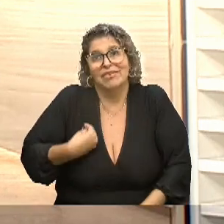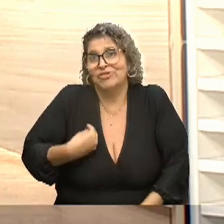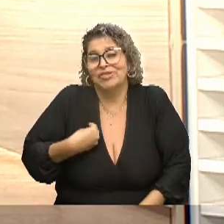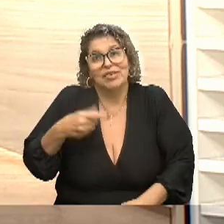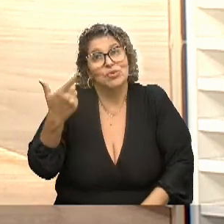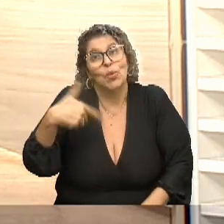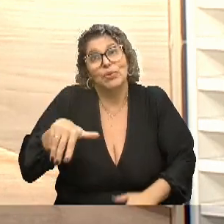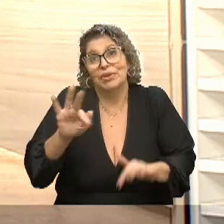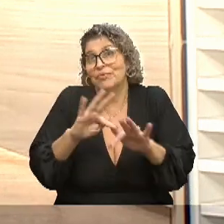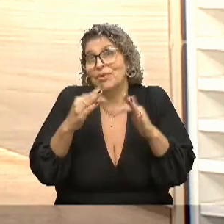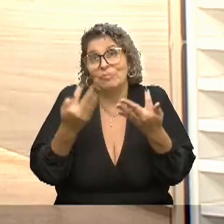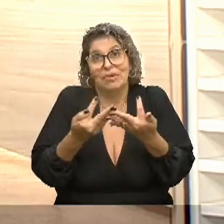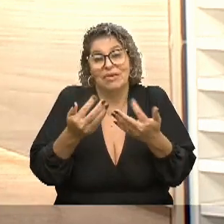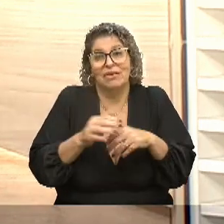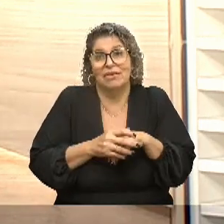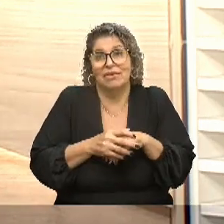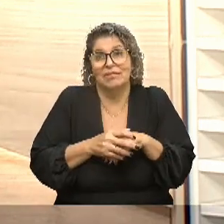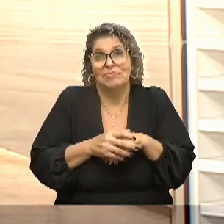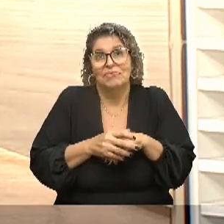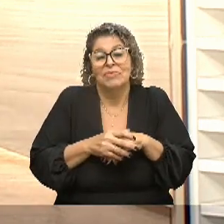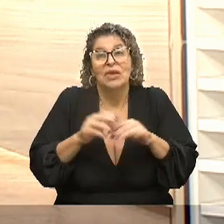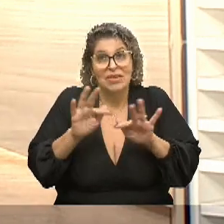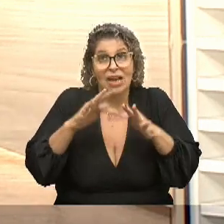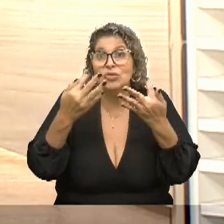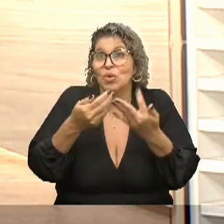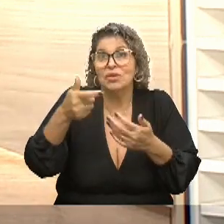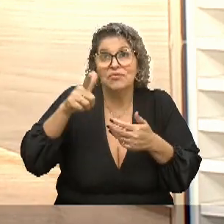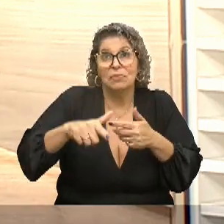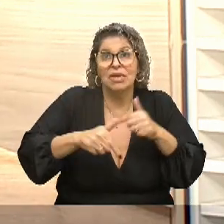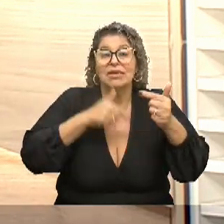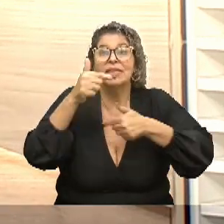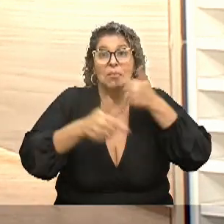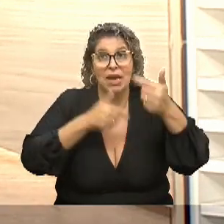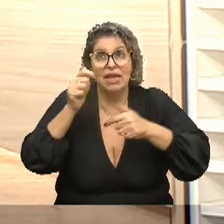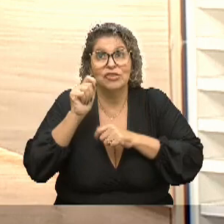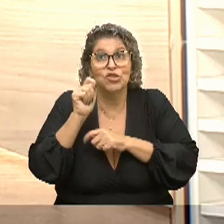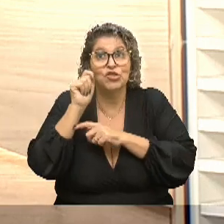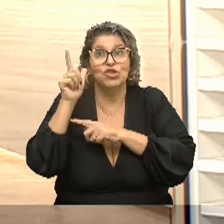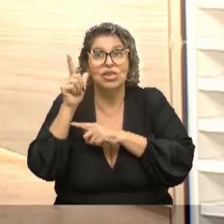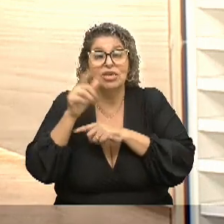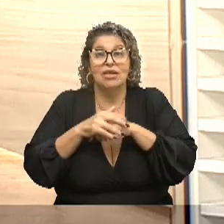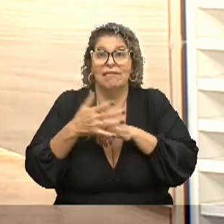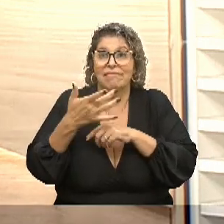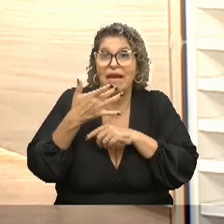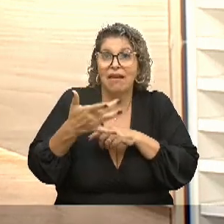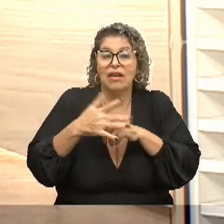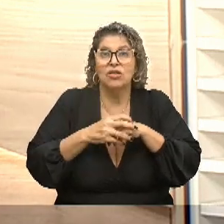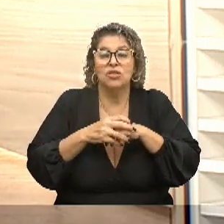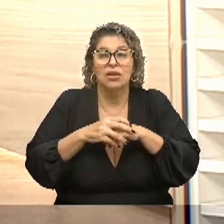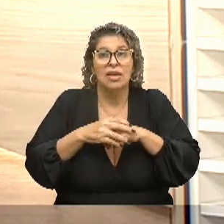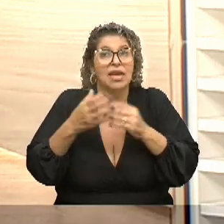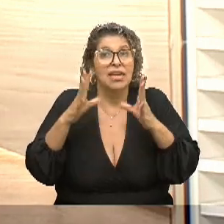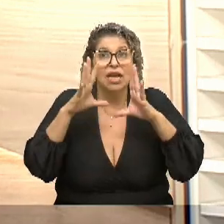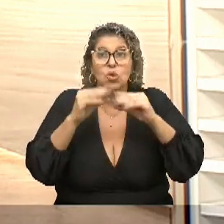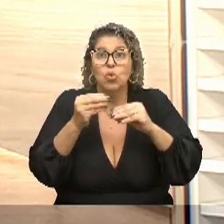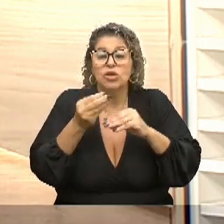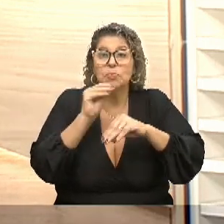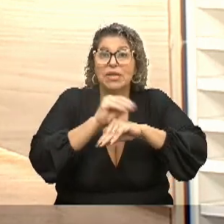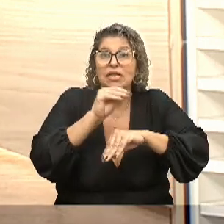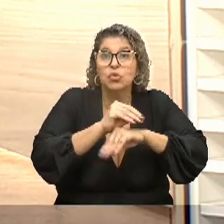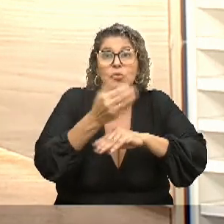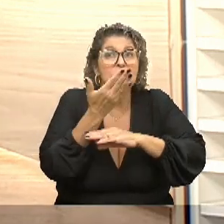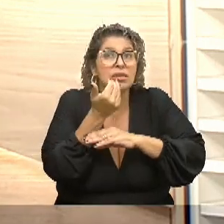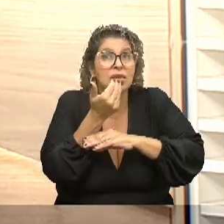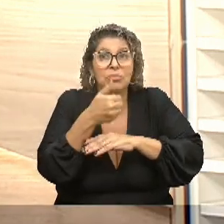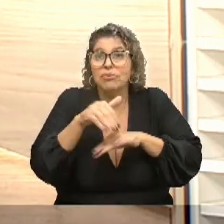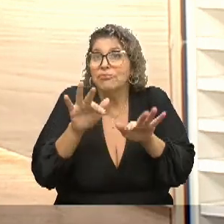A realidade da maioria das nossas famílias são pessoas que precisam trabalhar de dia para levar o seu sustento à noite. E que não